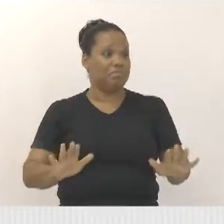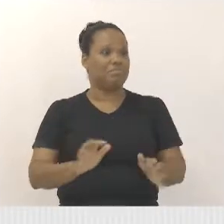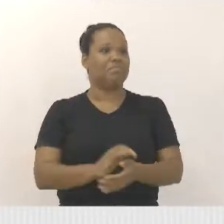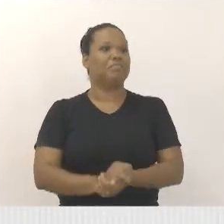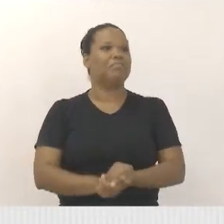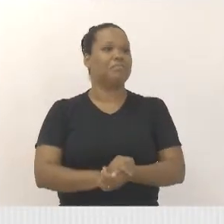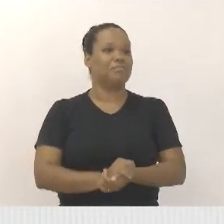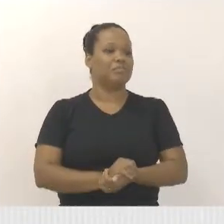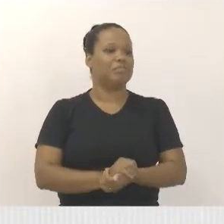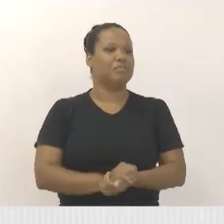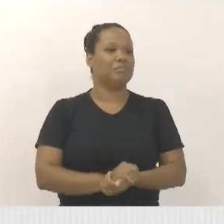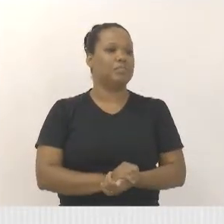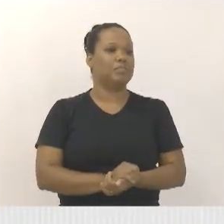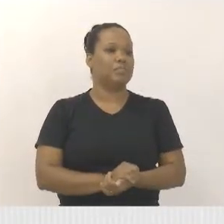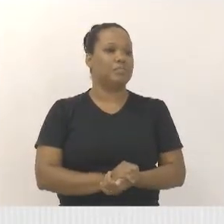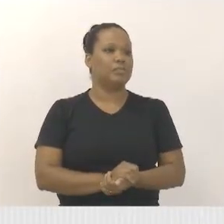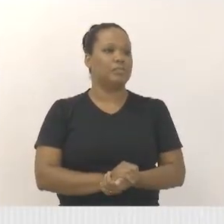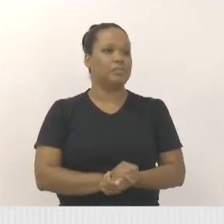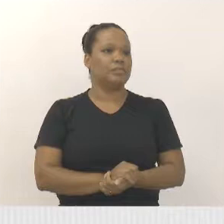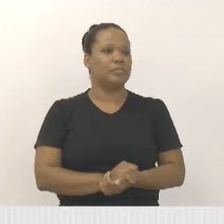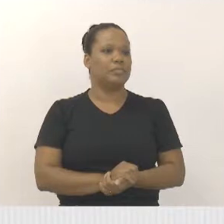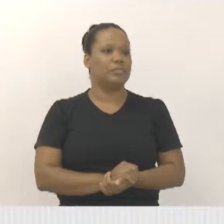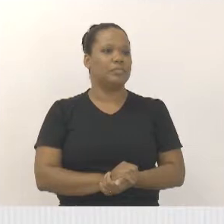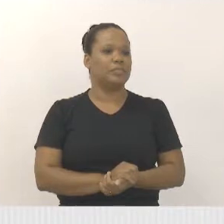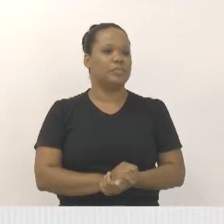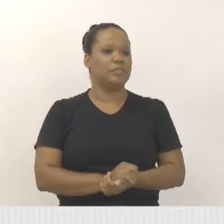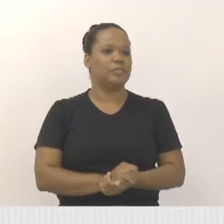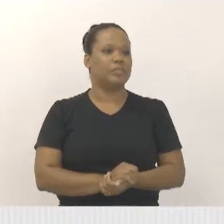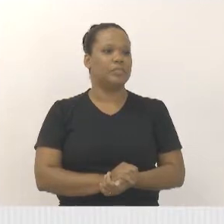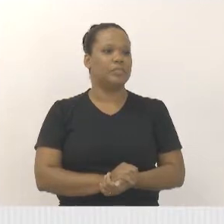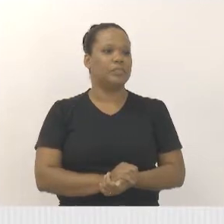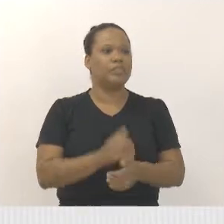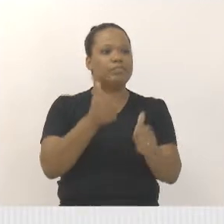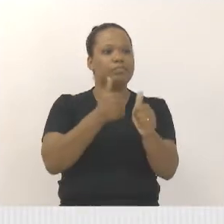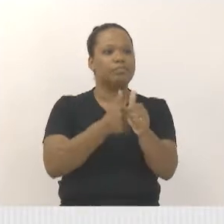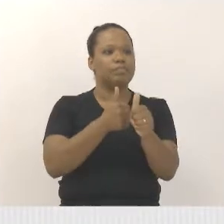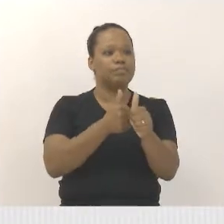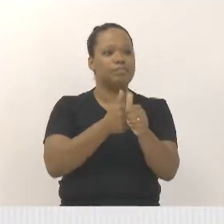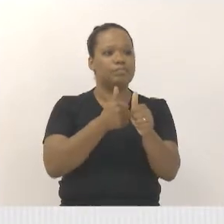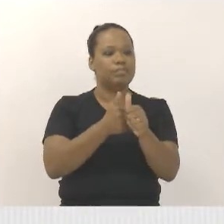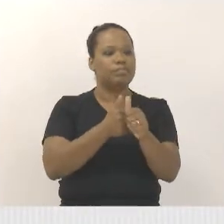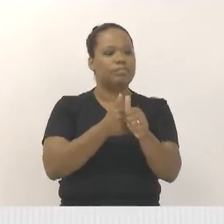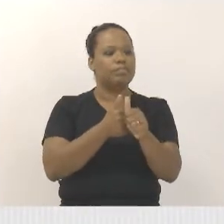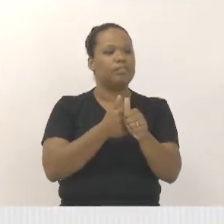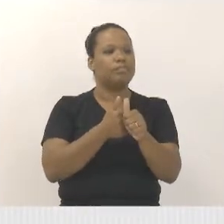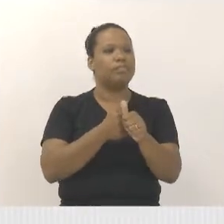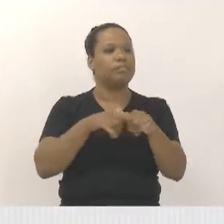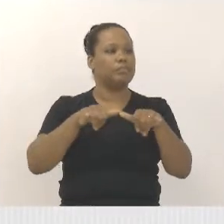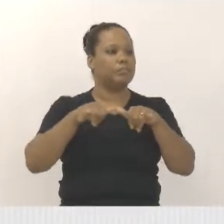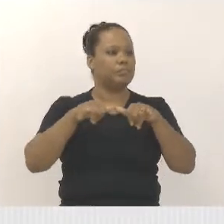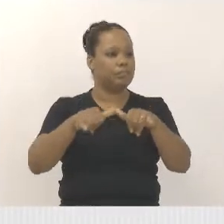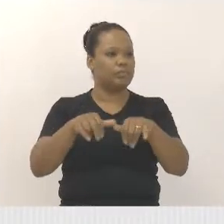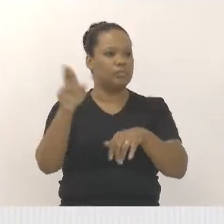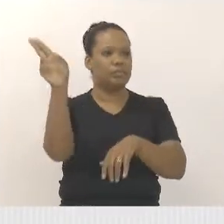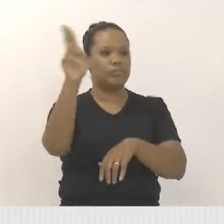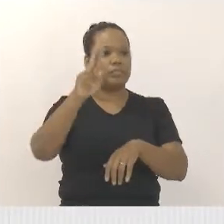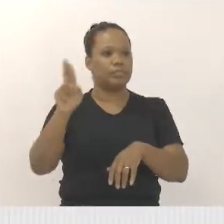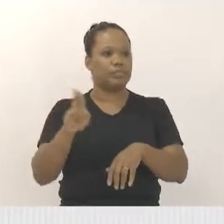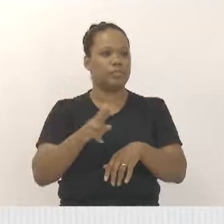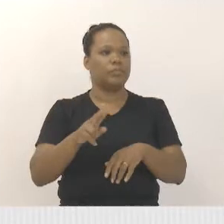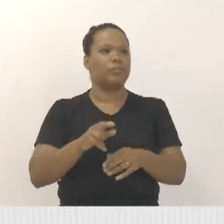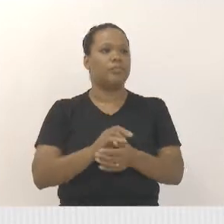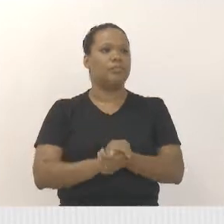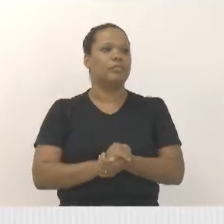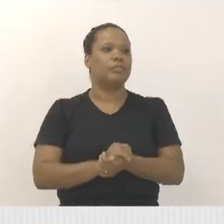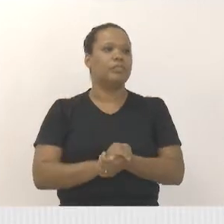onde envolve ali a rodoviária antiga, a antiga rodoviária, o supermercado Chibata. Então vai ser uma coisa bem bacana, vai acabar